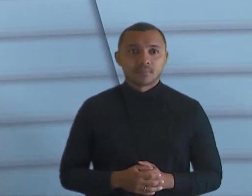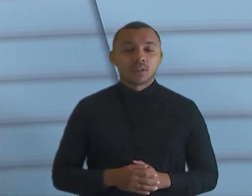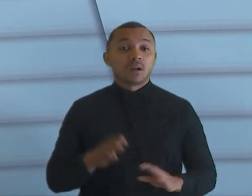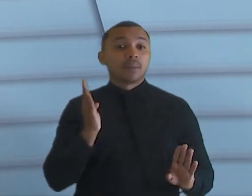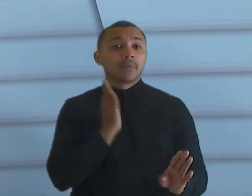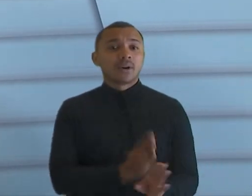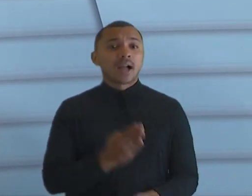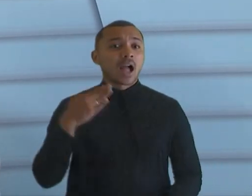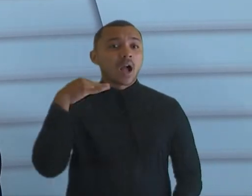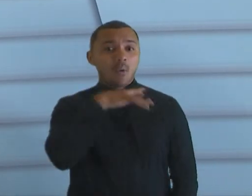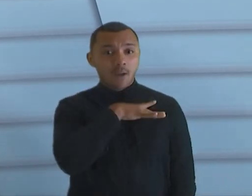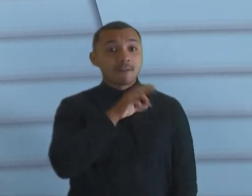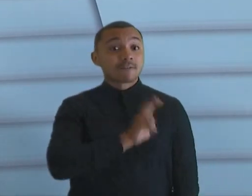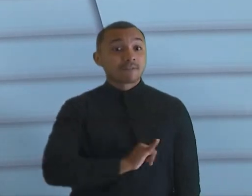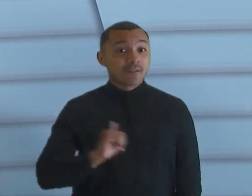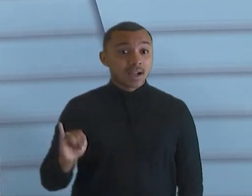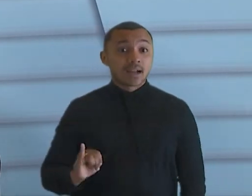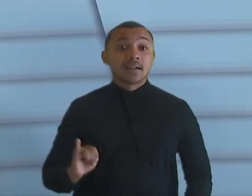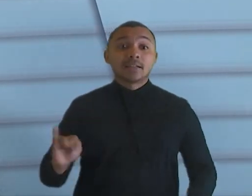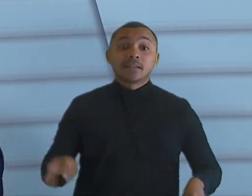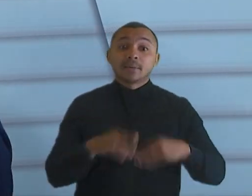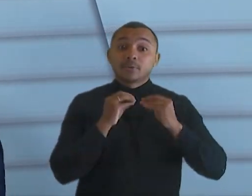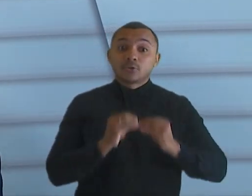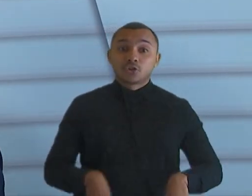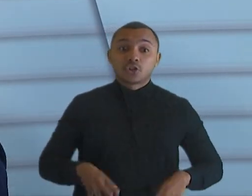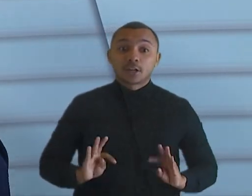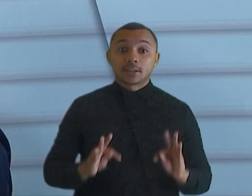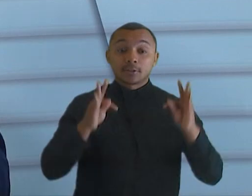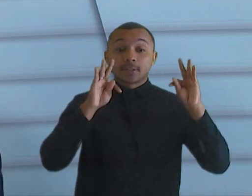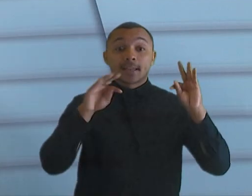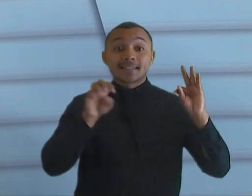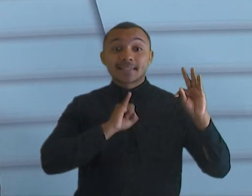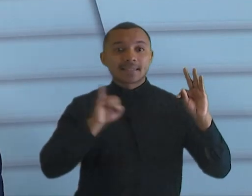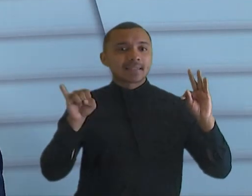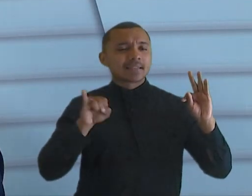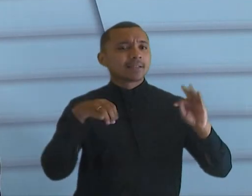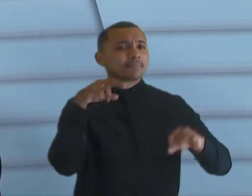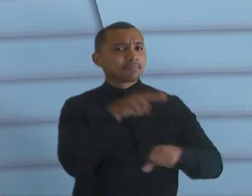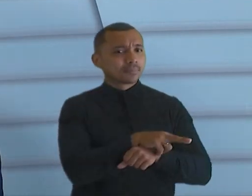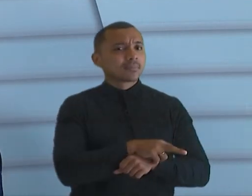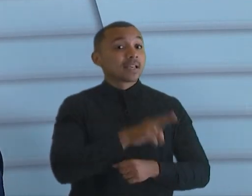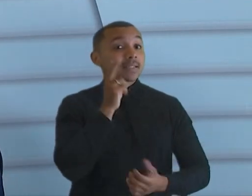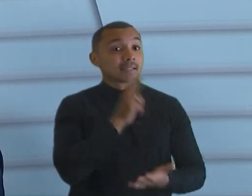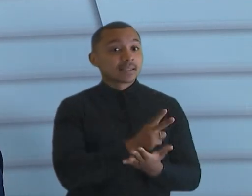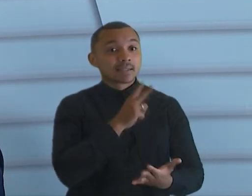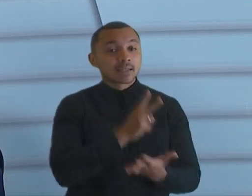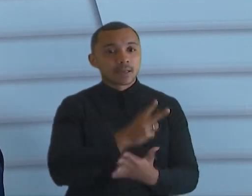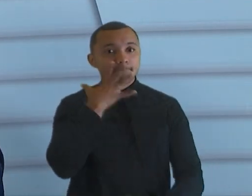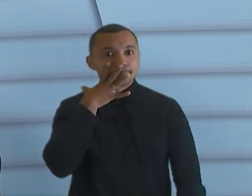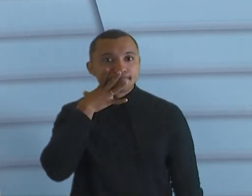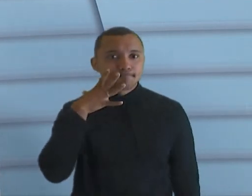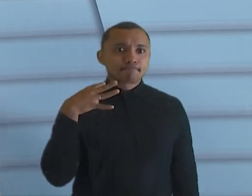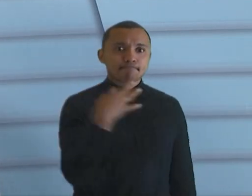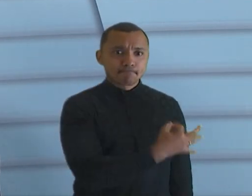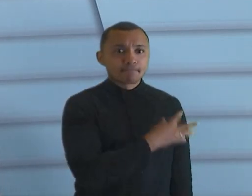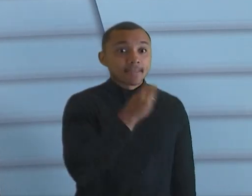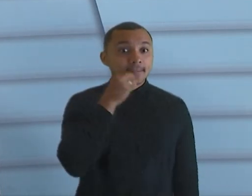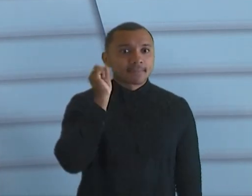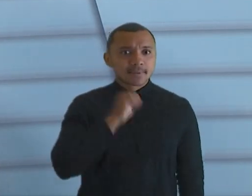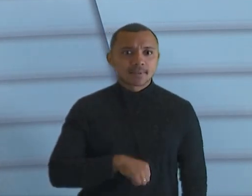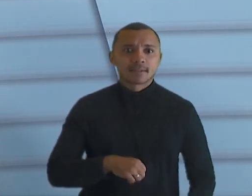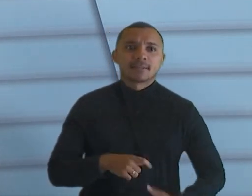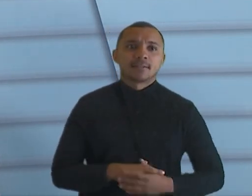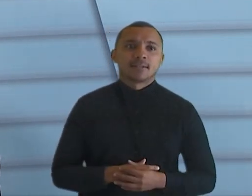vai estar com o seu pé também na tecnologia. Então, quem faz a fiscalização tem que estar, tem a obrigação de estar atuando